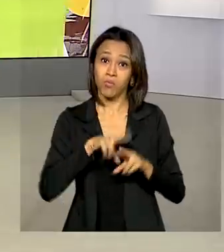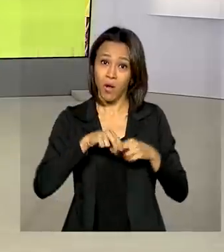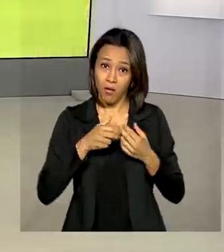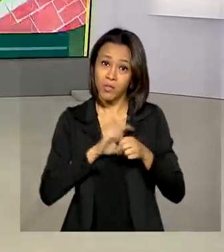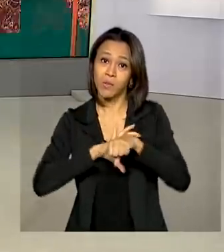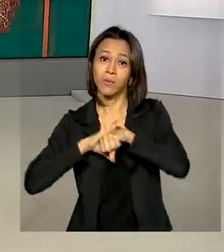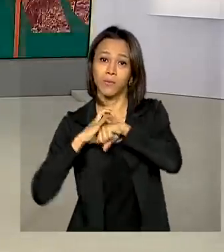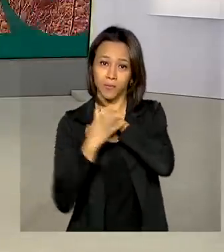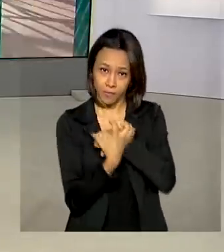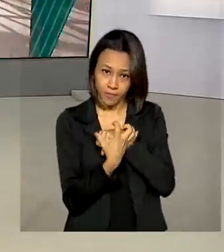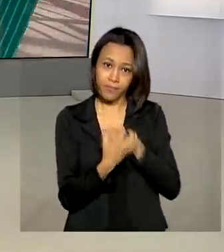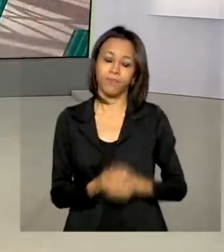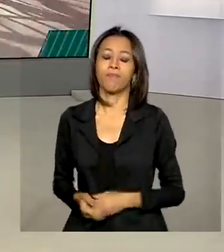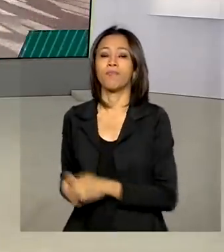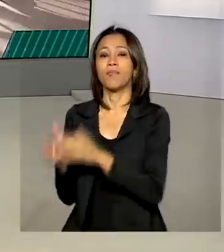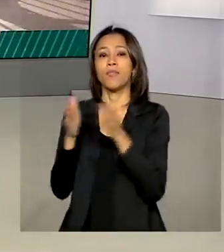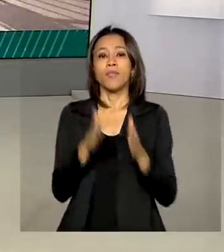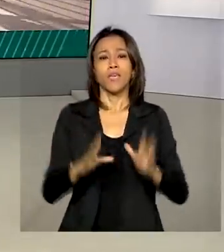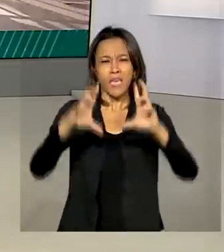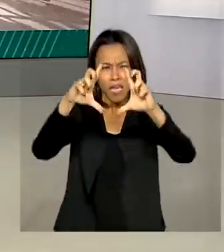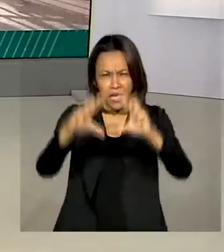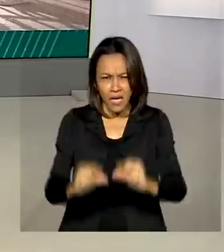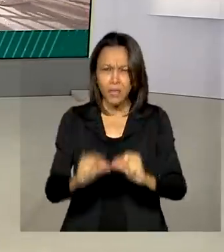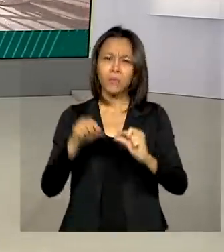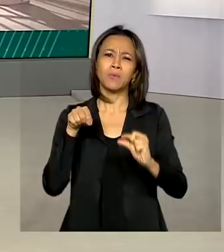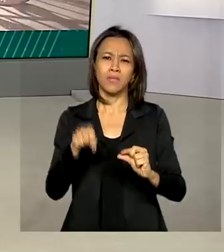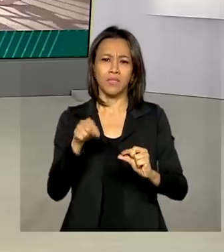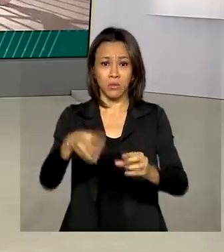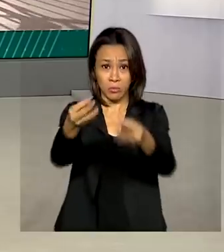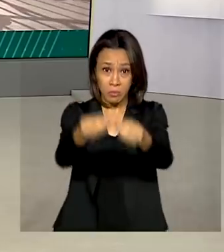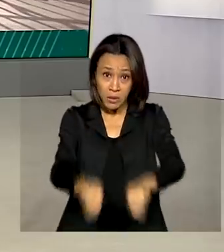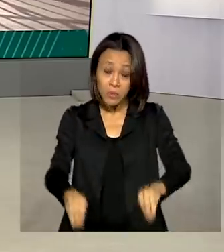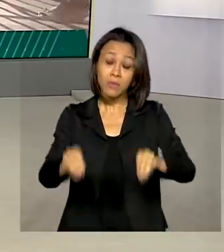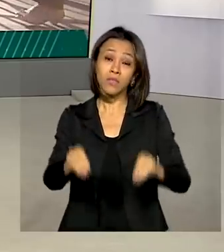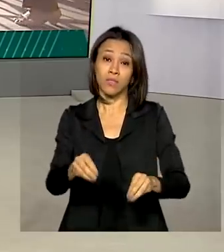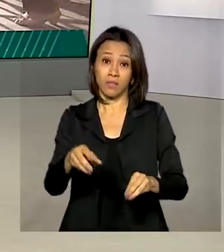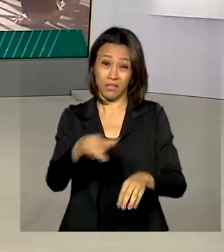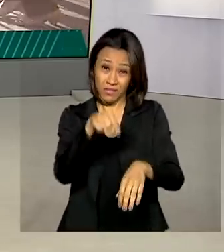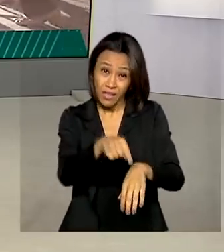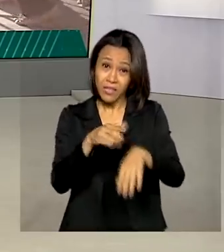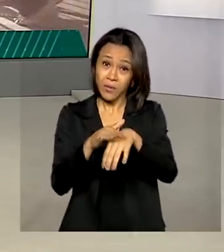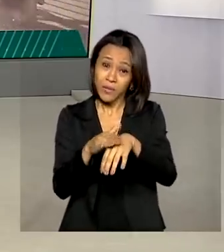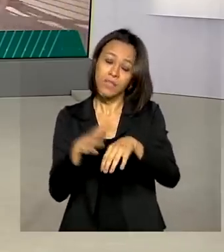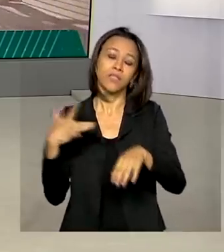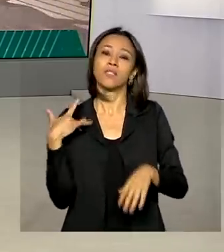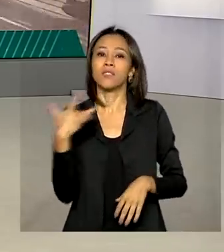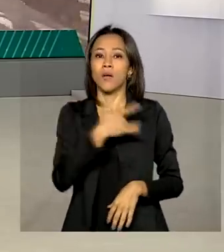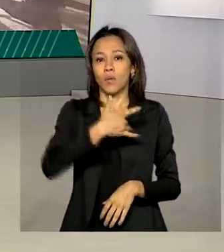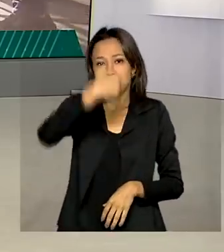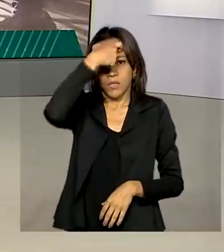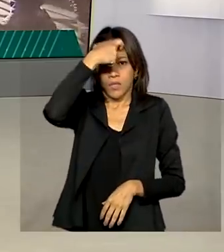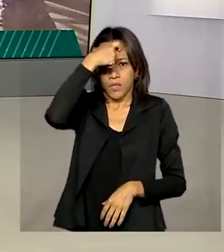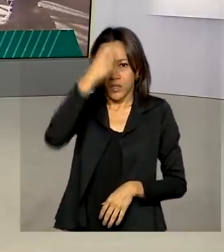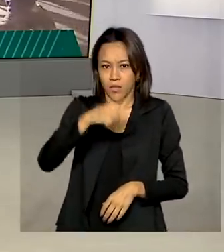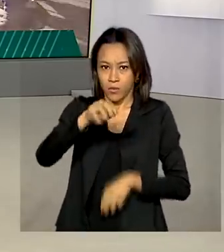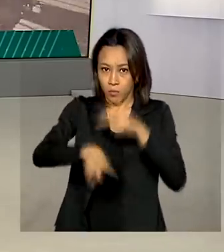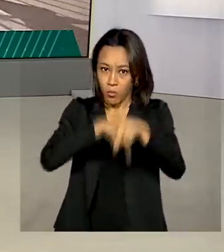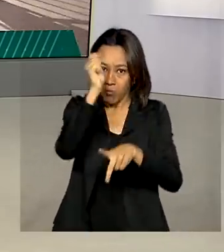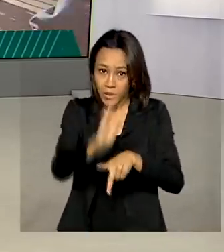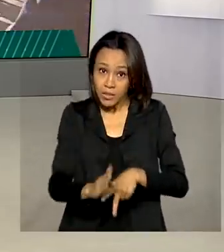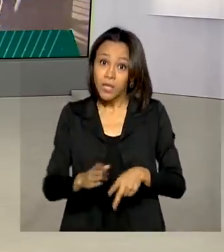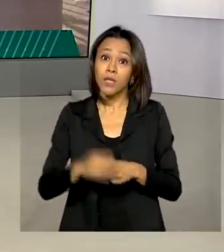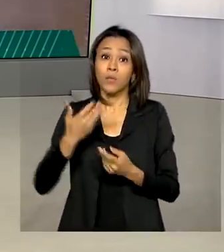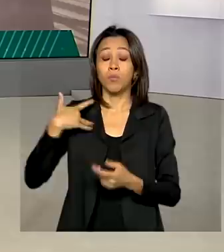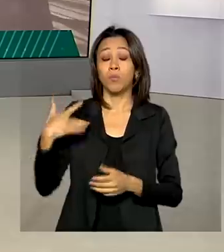E para reduzir os impactos dessa doença na saúde mental dos brasileiros, o Ministério da Saúde destinou 650